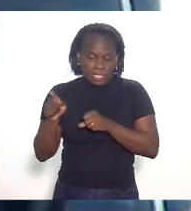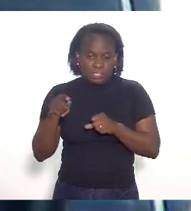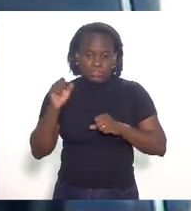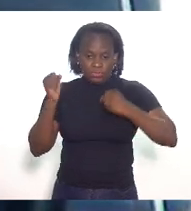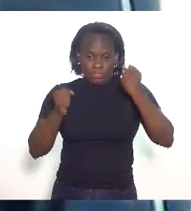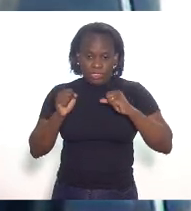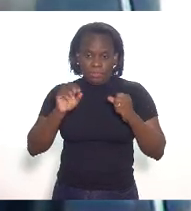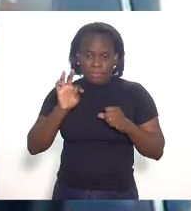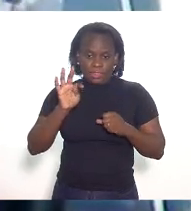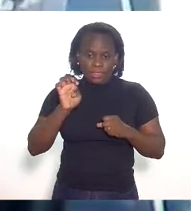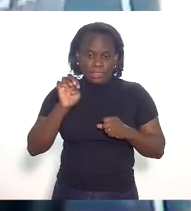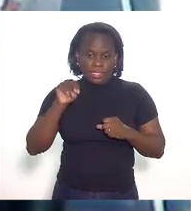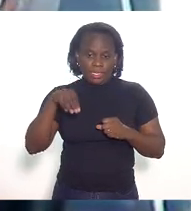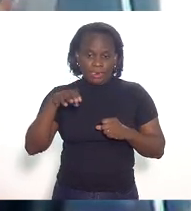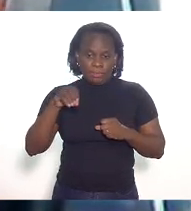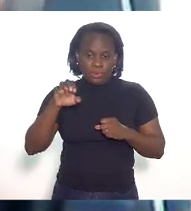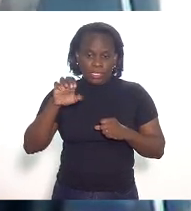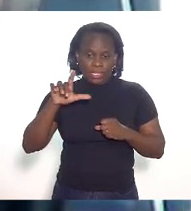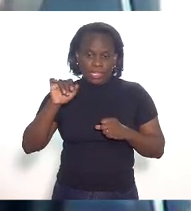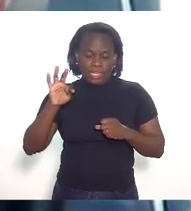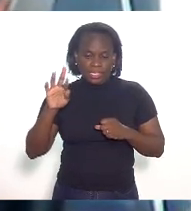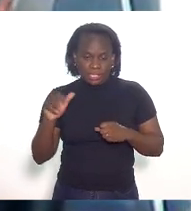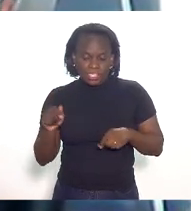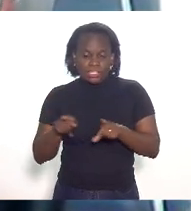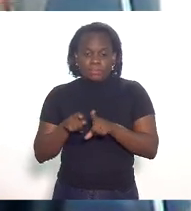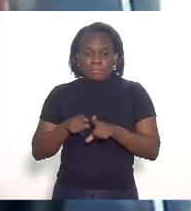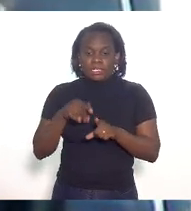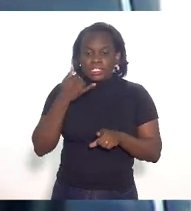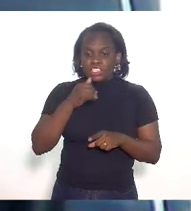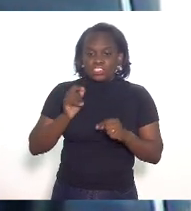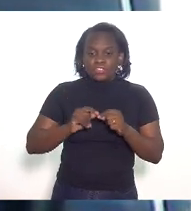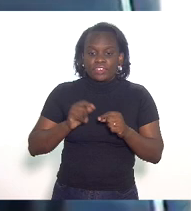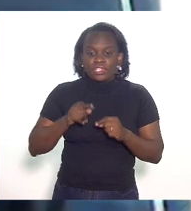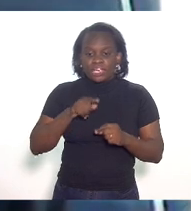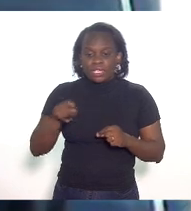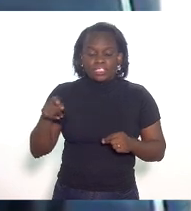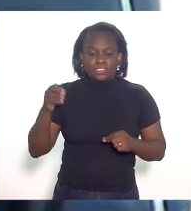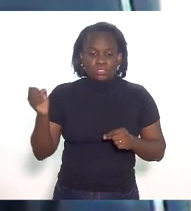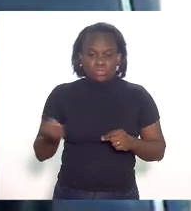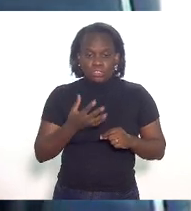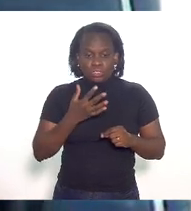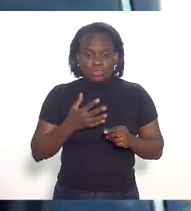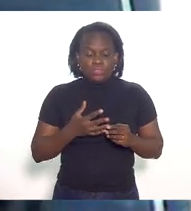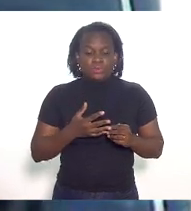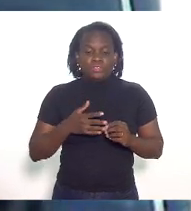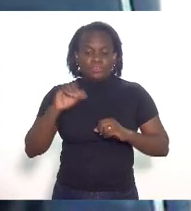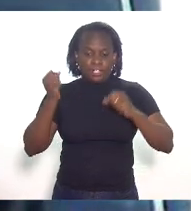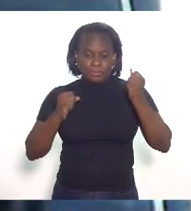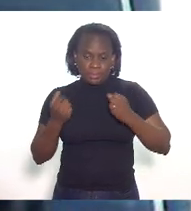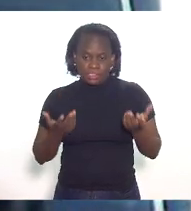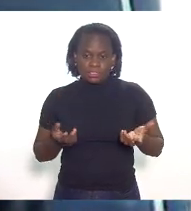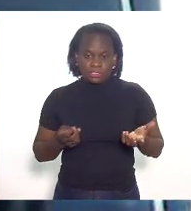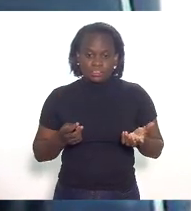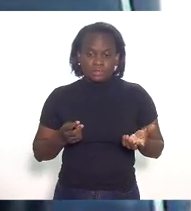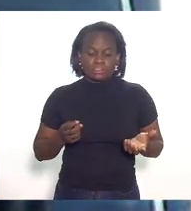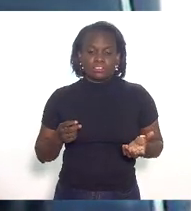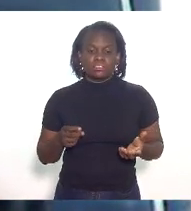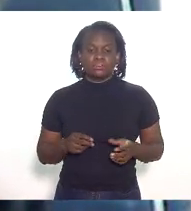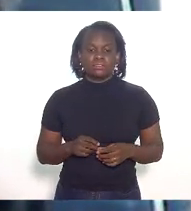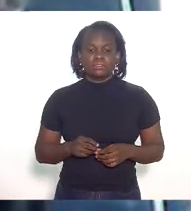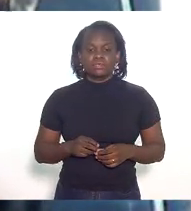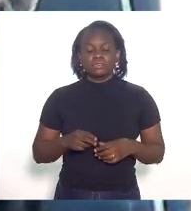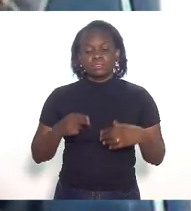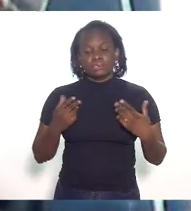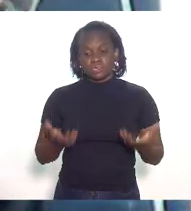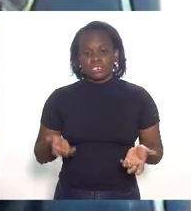e a energia feita por esta nova por essa indústria nova vamos dizer pela termoelétrica nova